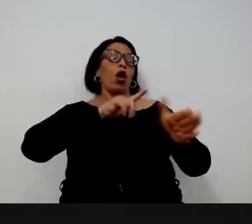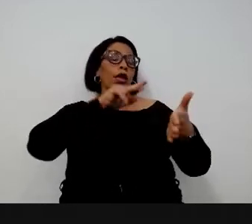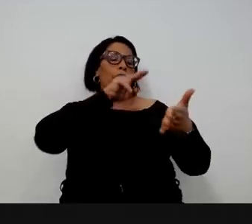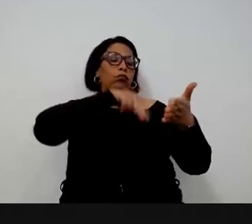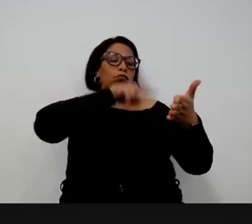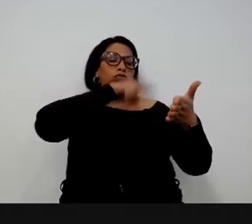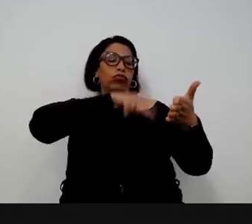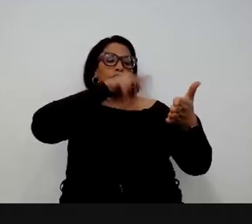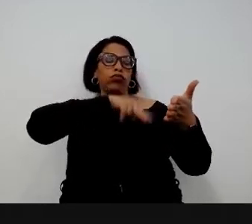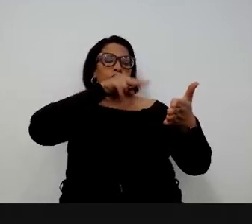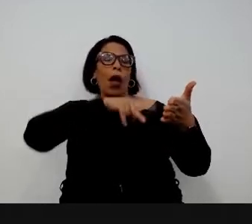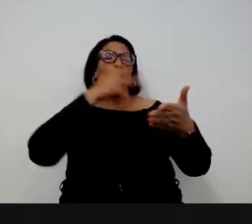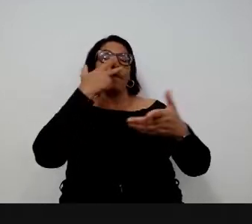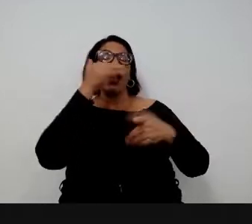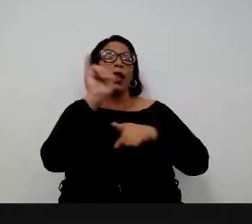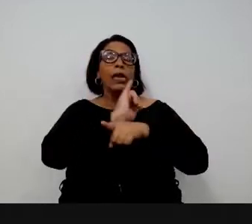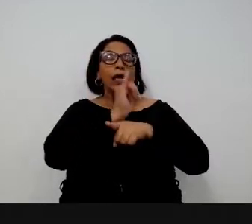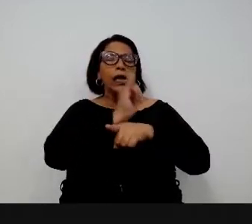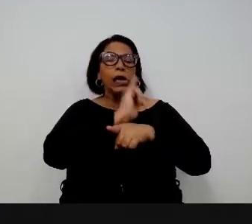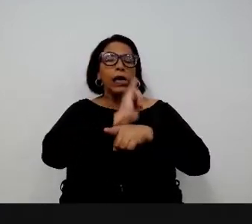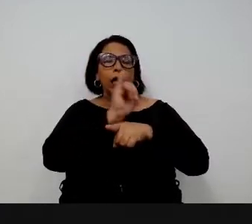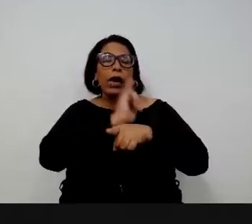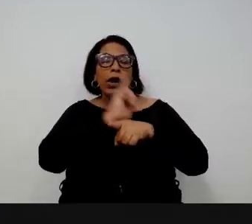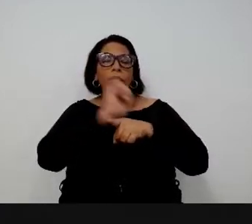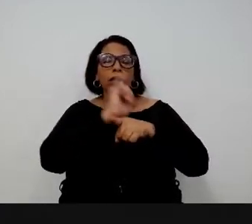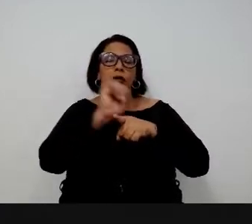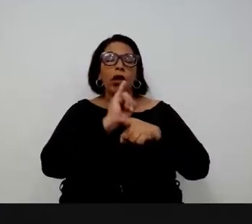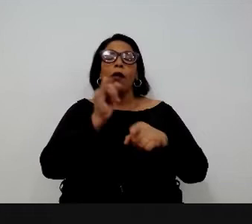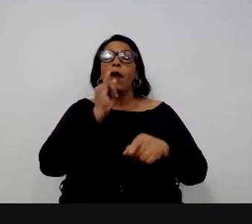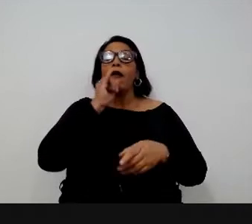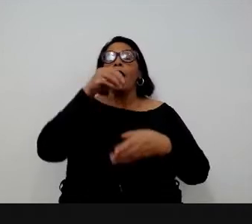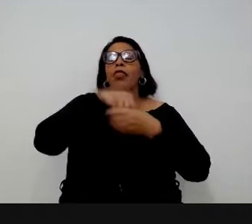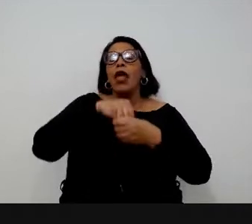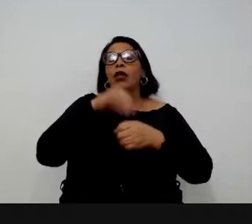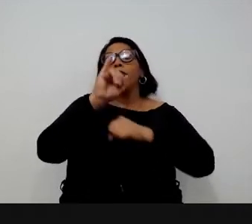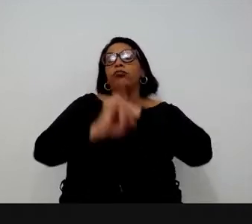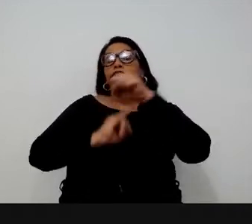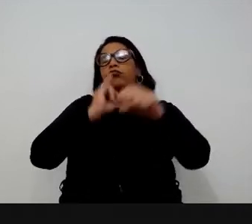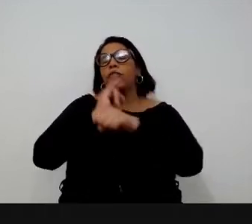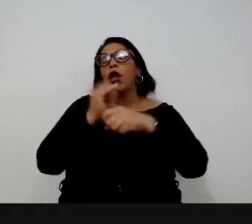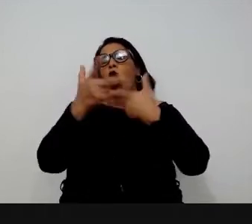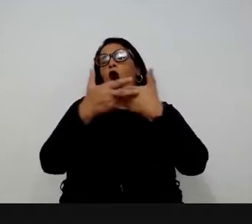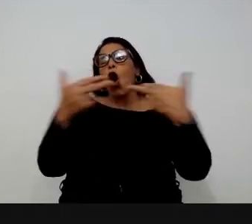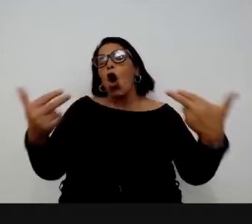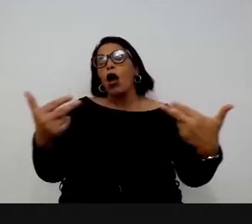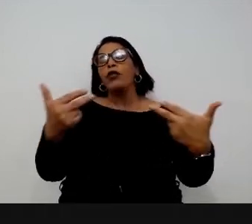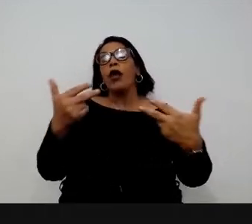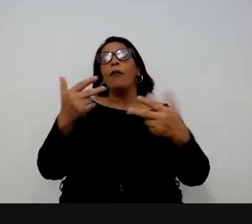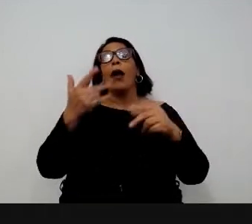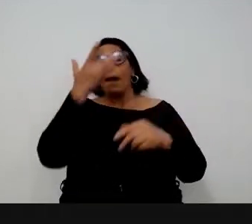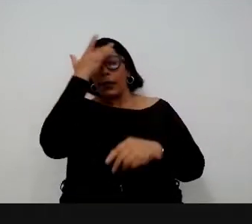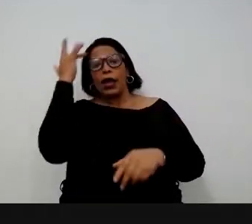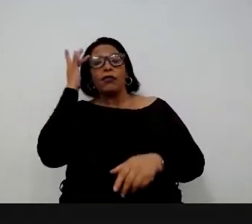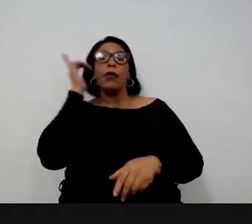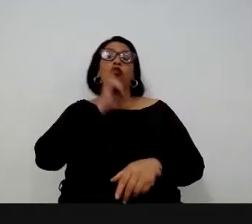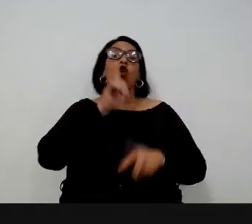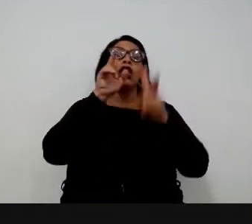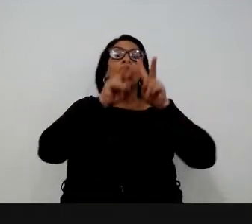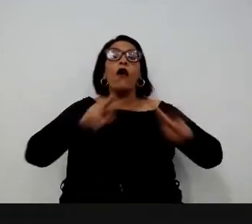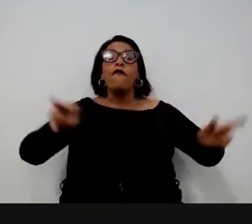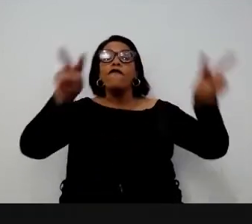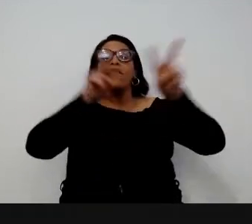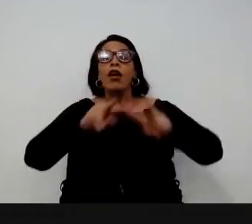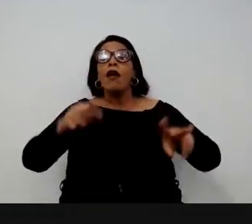utilizando de novos mecanismos de inteligência artificial para que a gente consiga dar mais visibilidade e mais